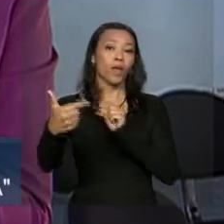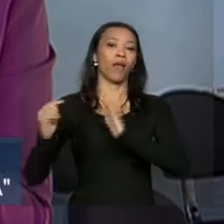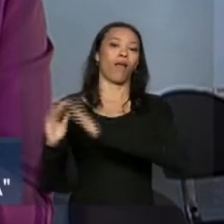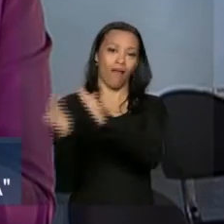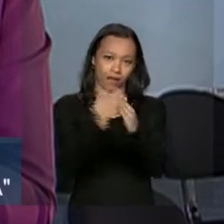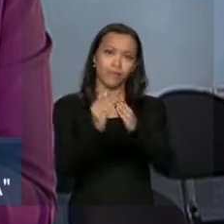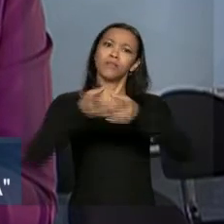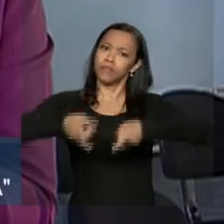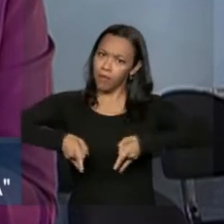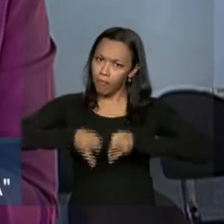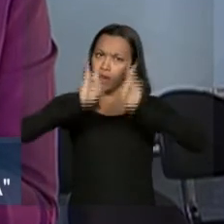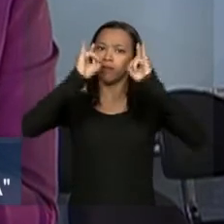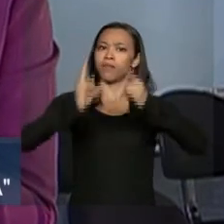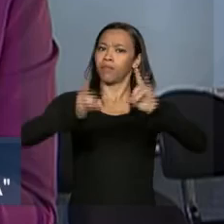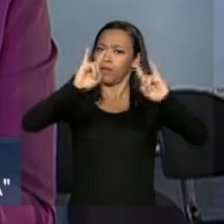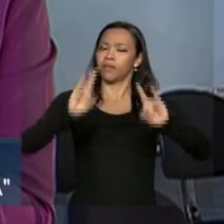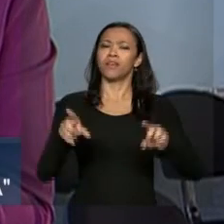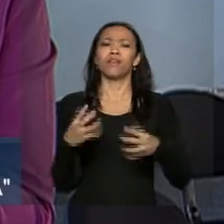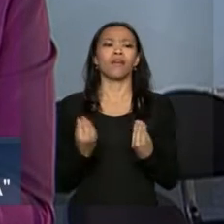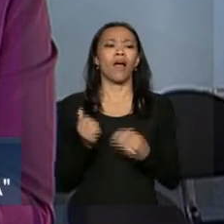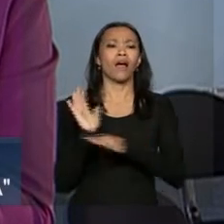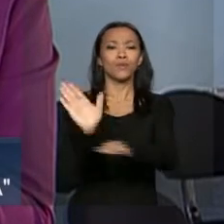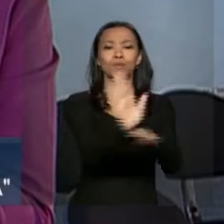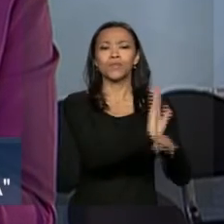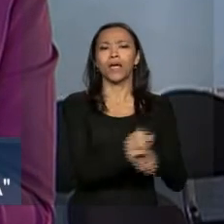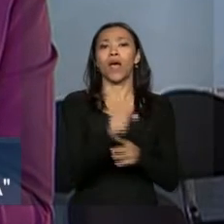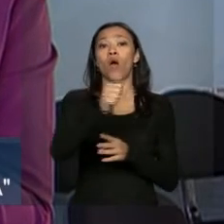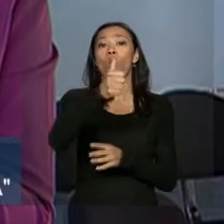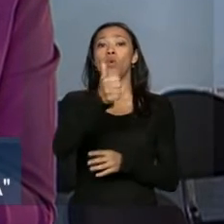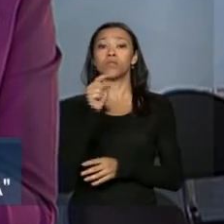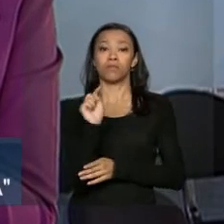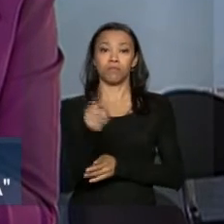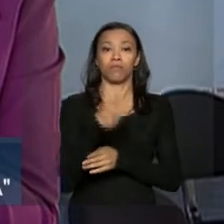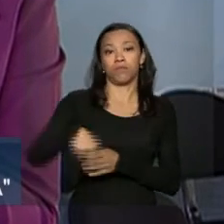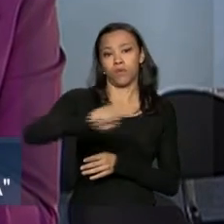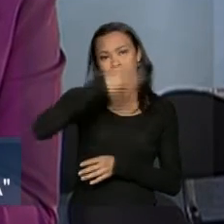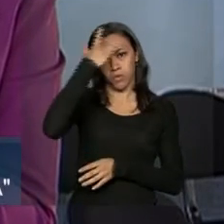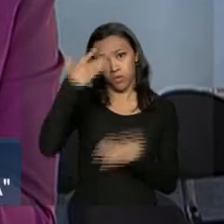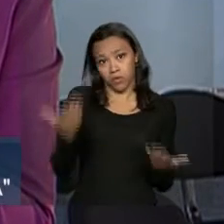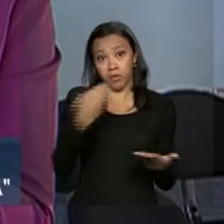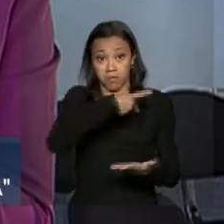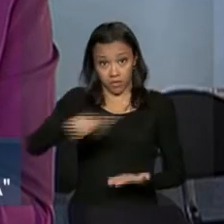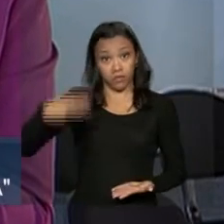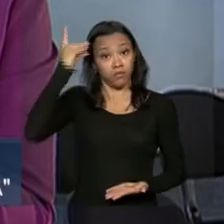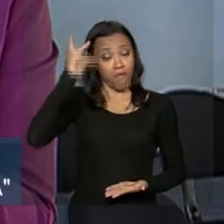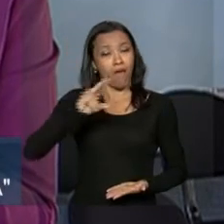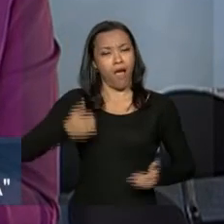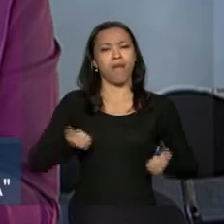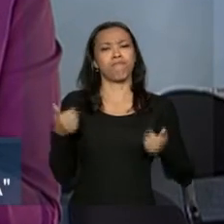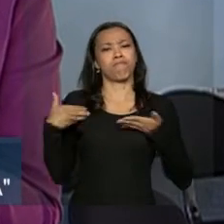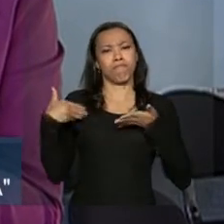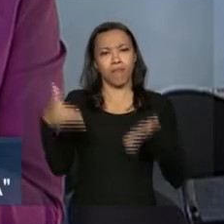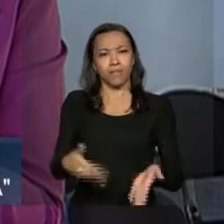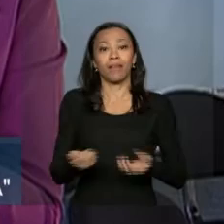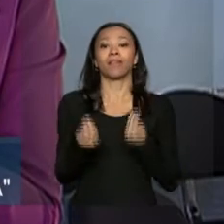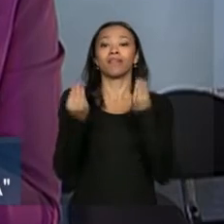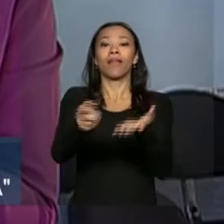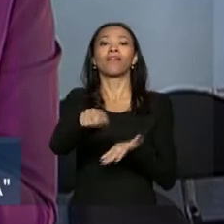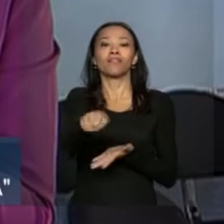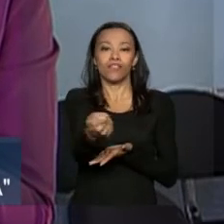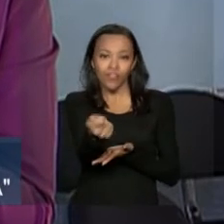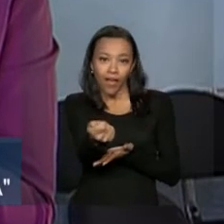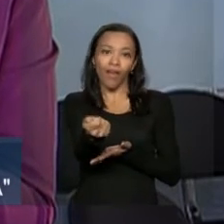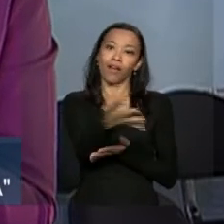apartamentos e beneficiam mais de 11 mil pessoas. A presidenta Dilma Rousseff vai participar da entrega das chaves no